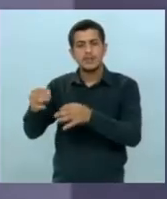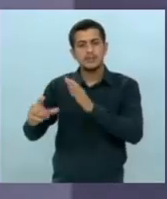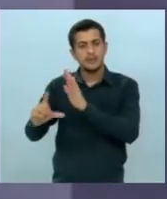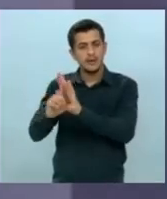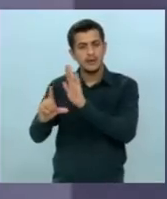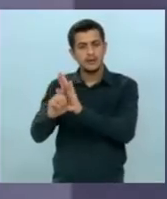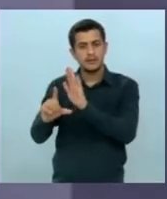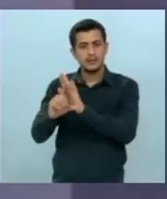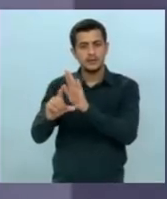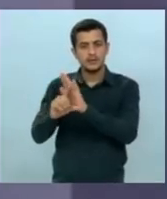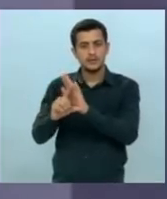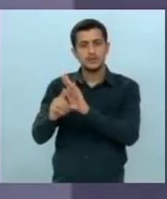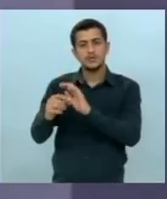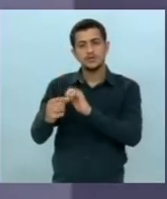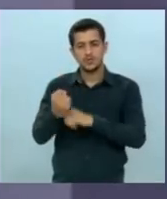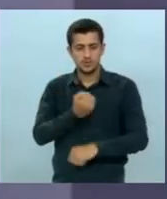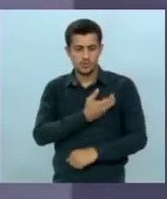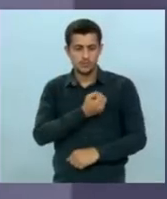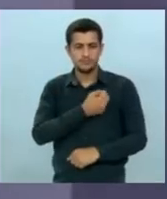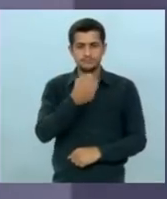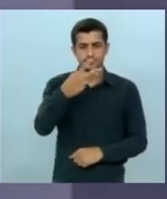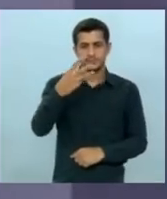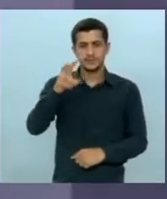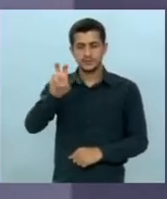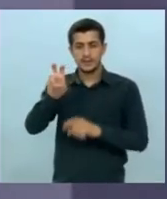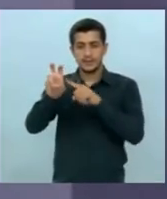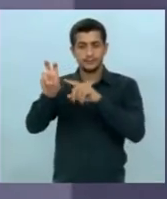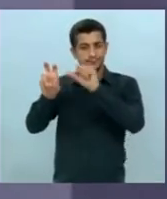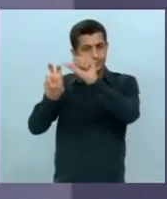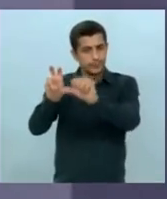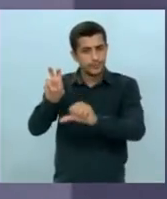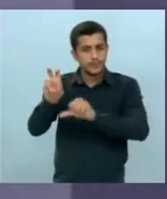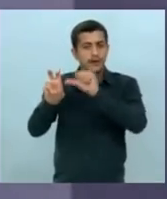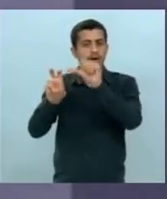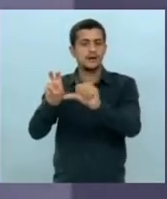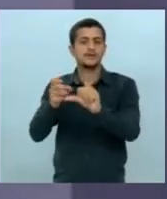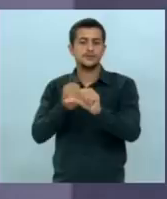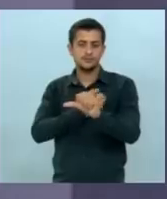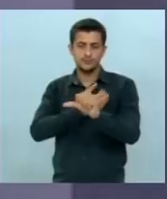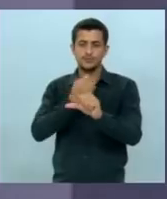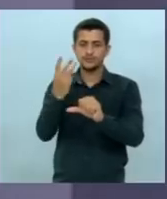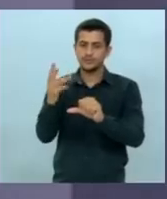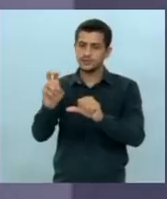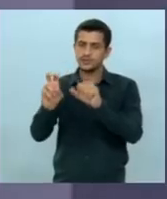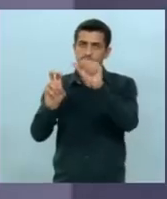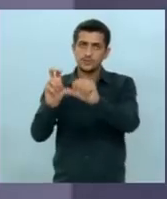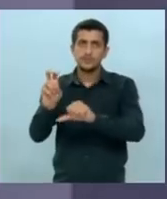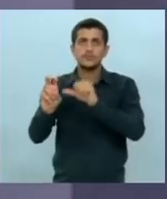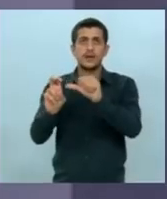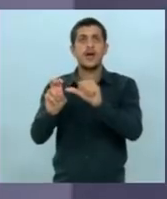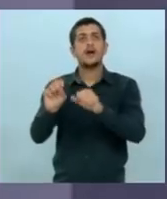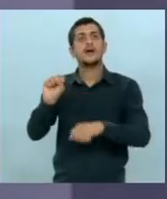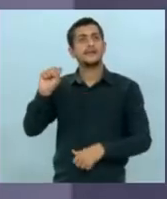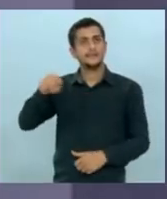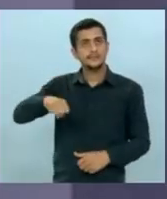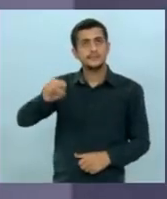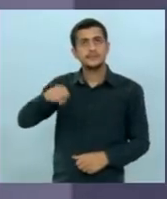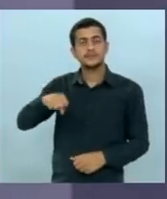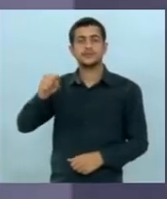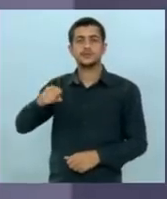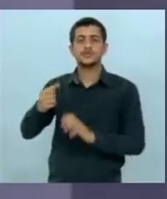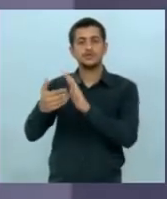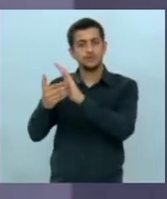lei complementar número 35 então tem que alterar a lei complementar número 35 aí sim deixa de receber